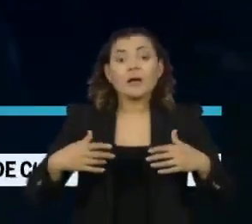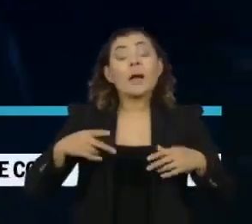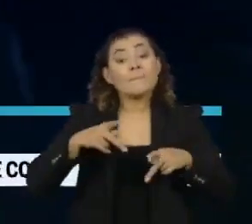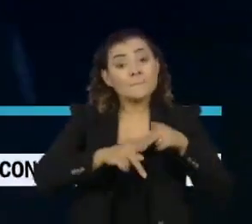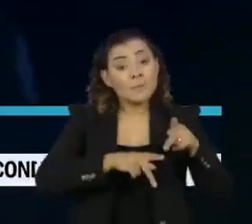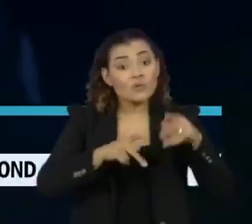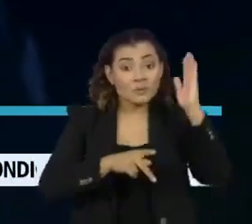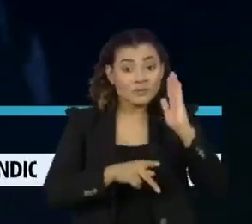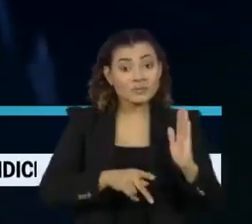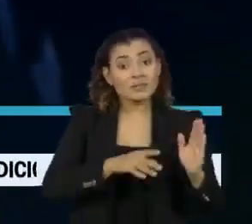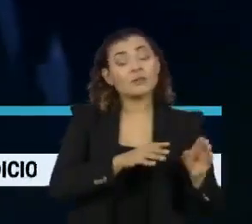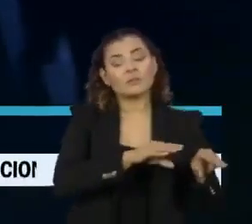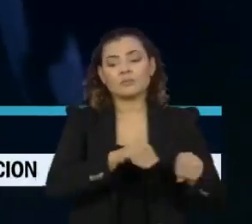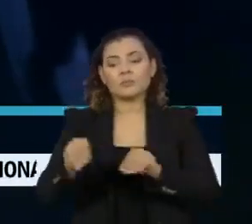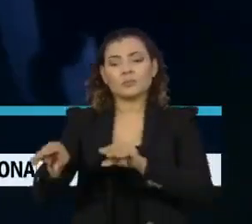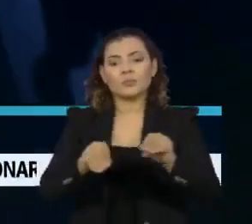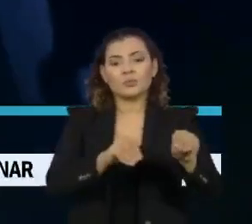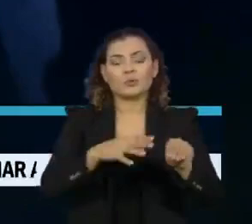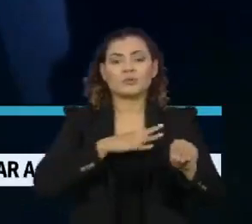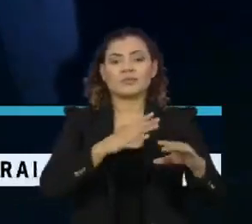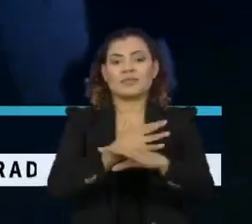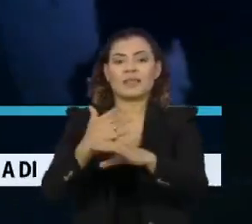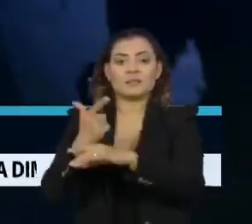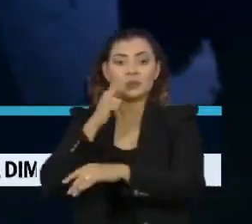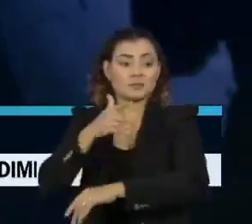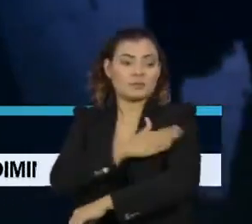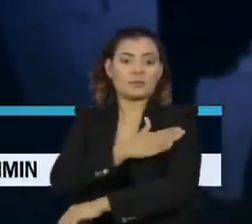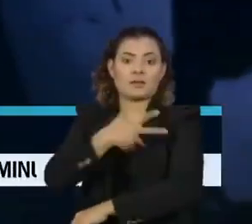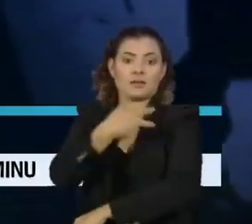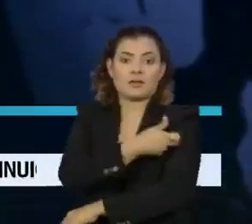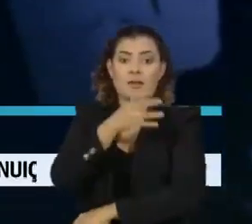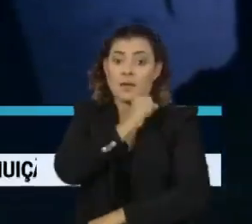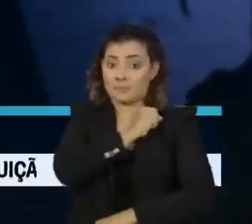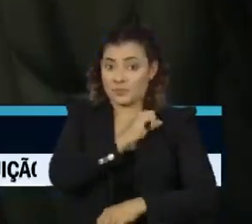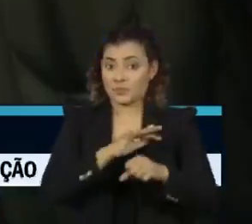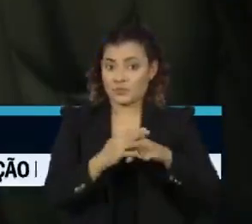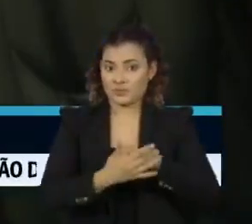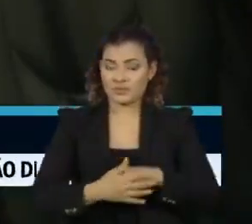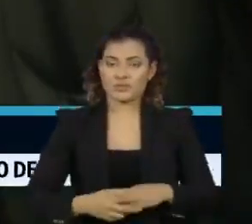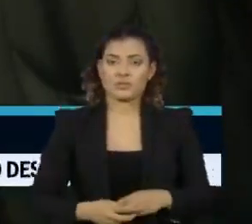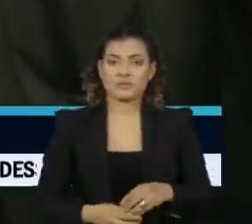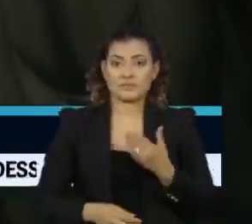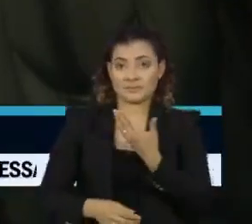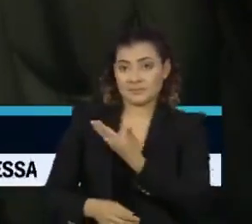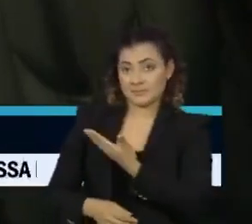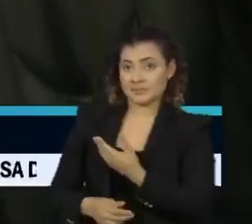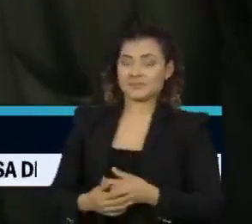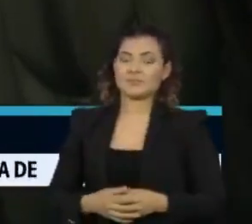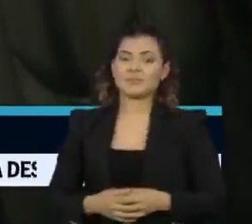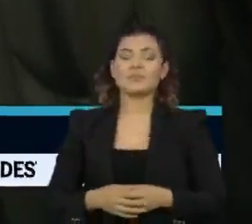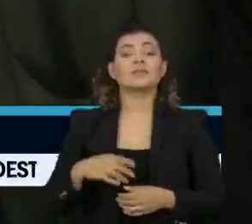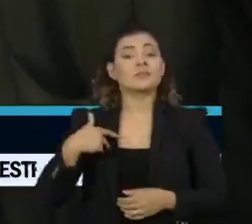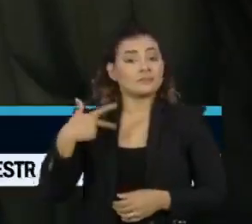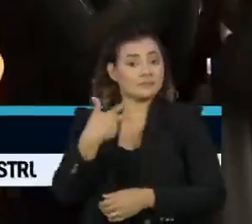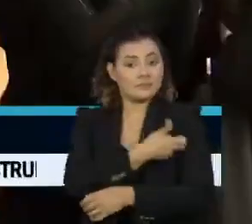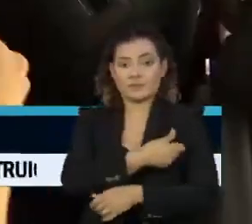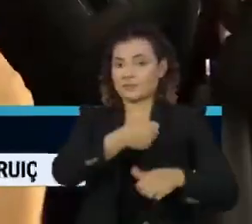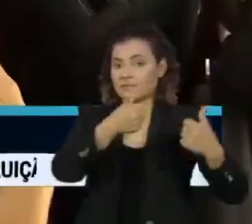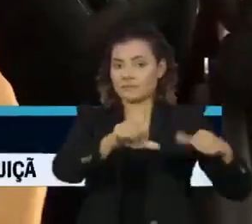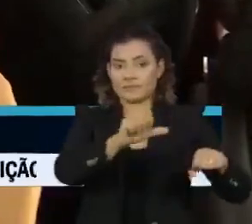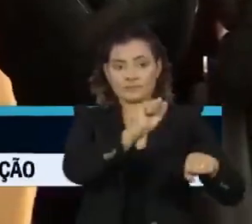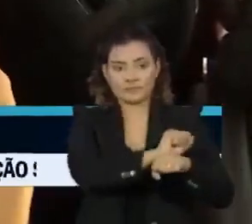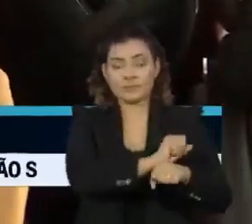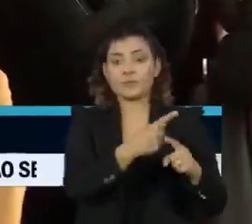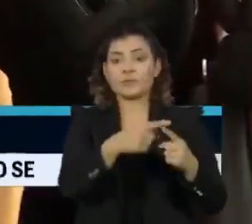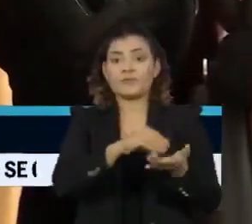migrado entre cidades para tomarem mais rápido a vacina contra a Covid-19. Após ter a vacinação suspensa